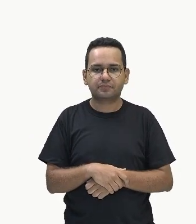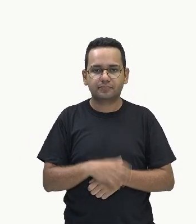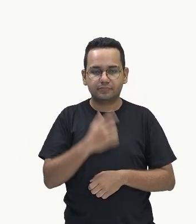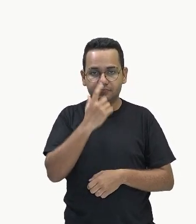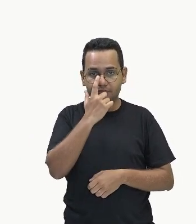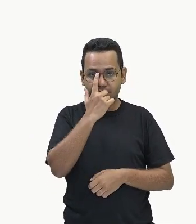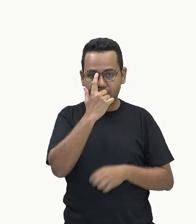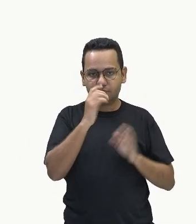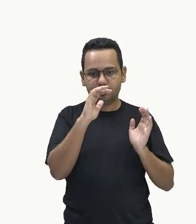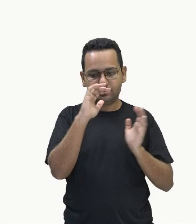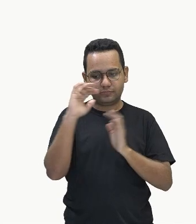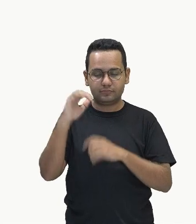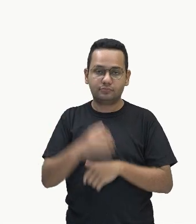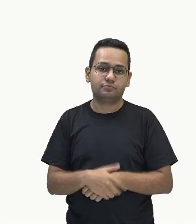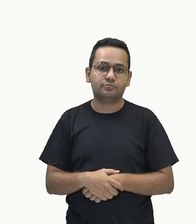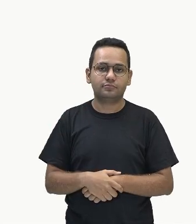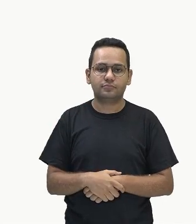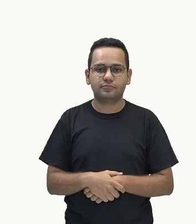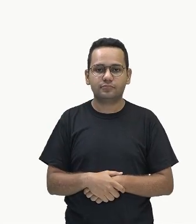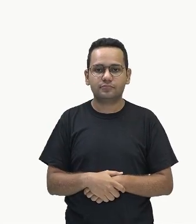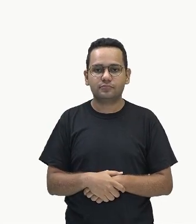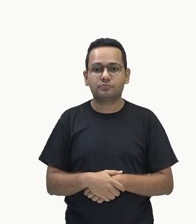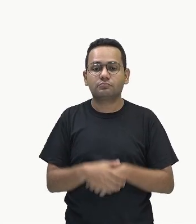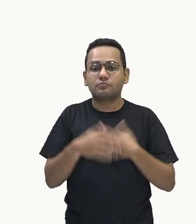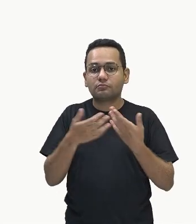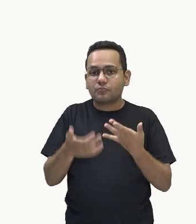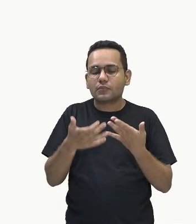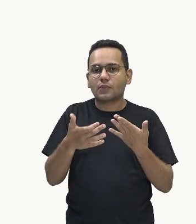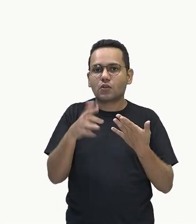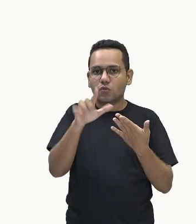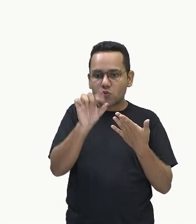Depois de escolher o gráfico adequado